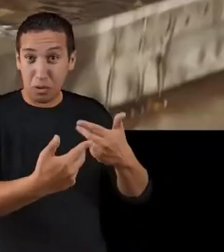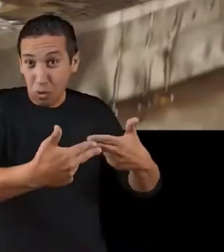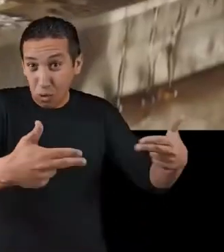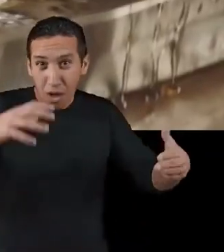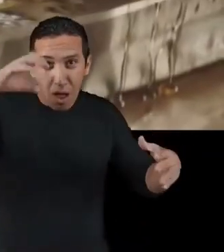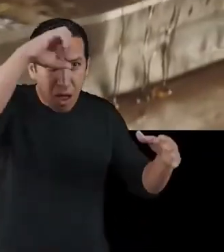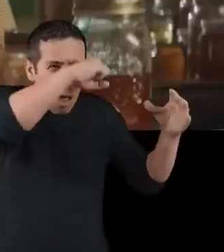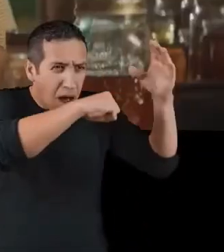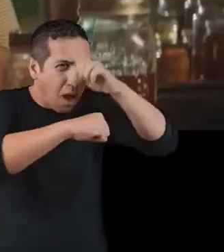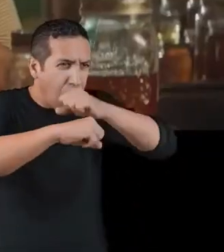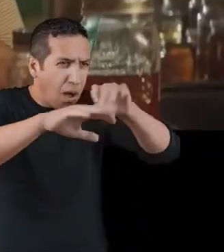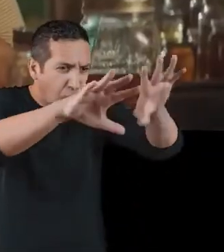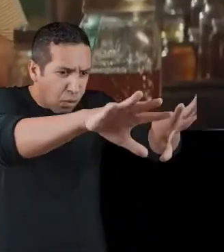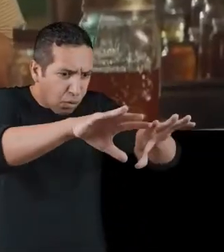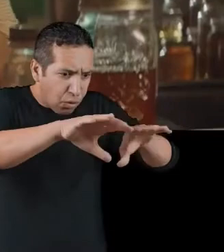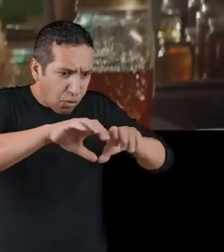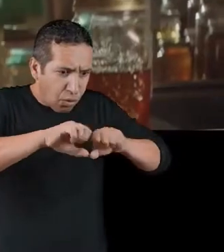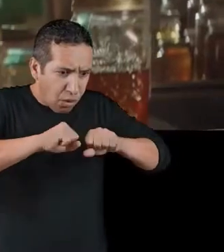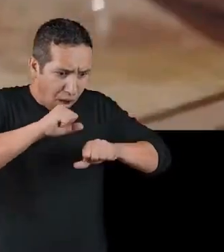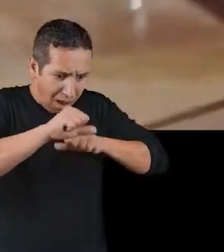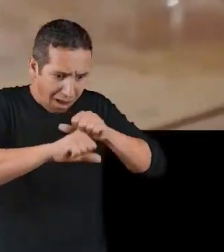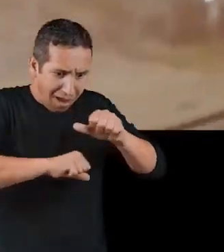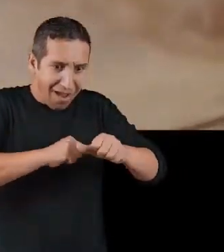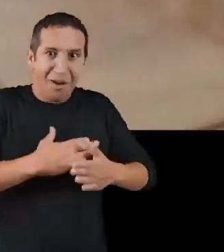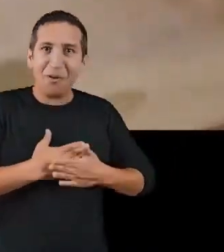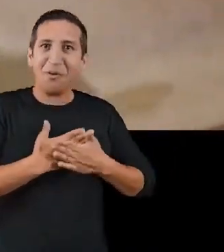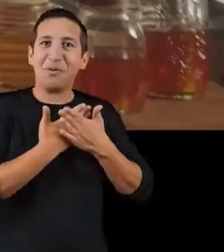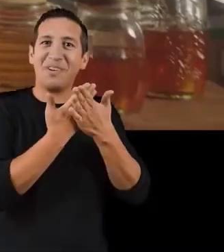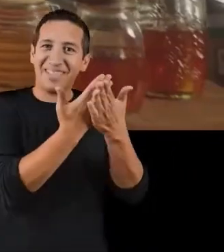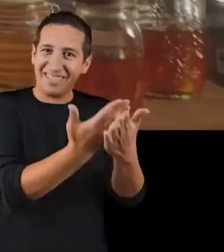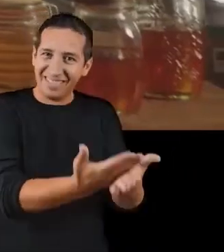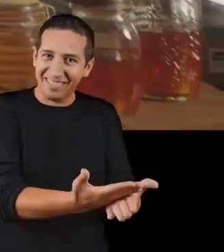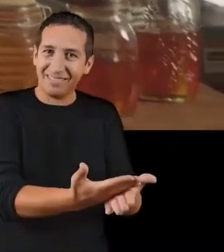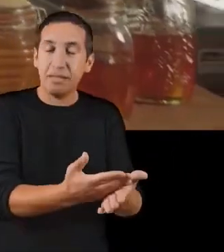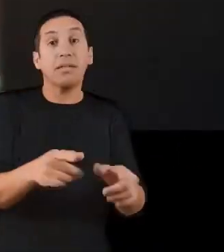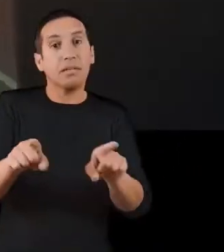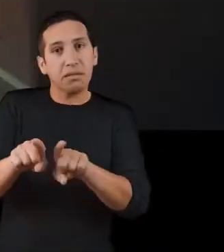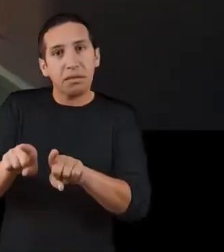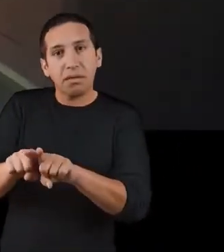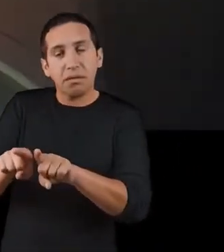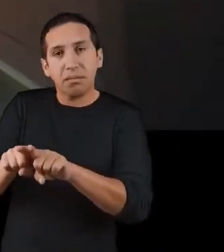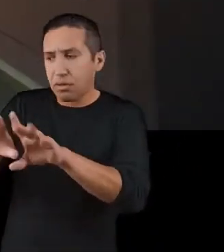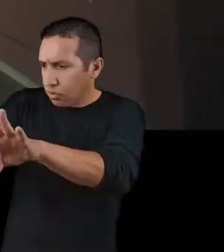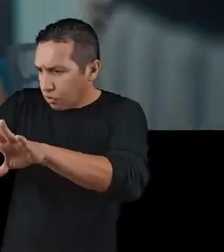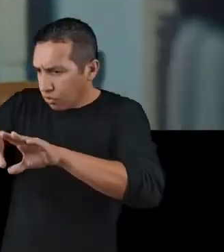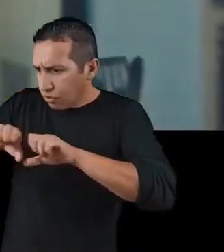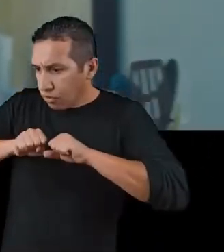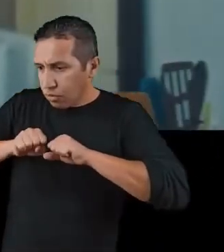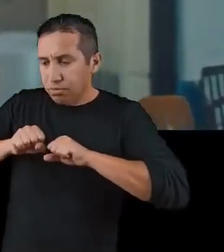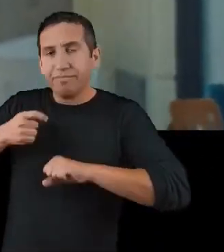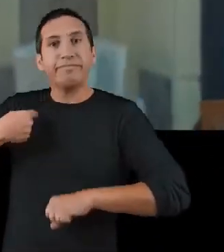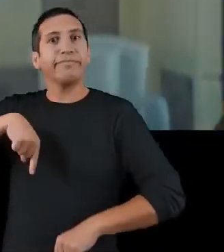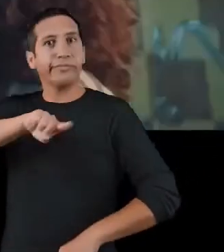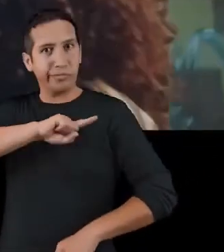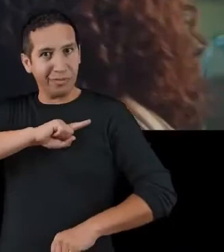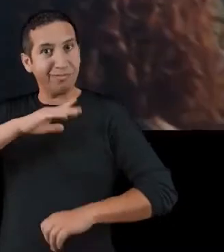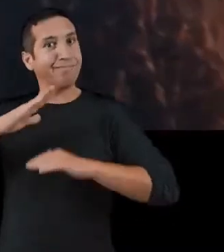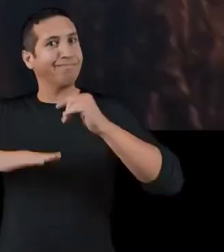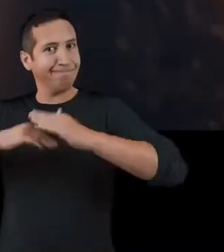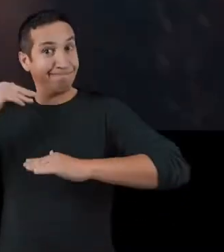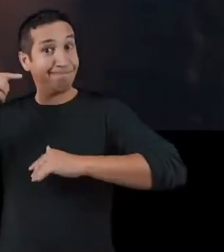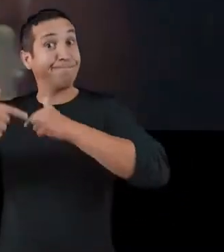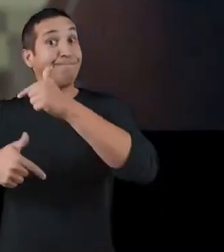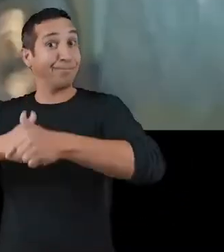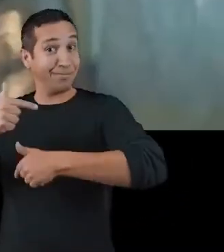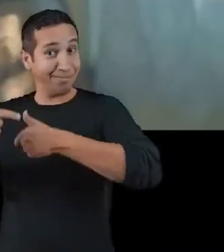Algumas vezes, esses aprendizados podem virar nossa paixão. Outras vezes, acabam se